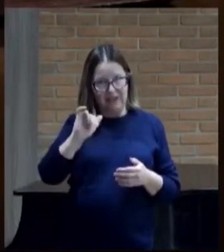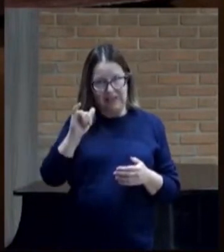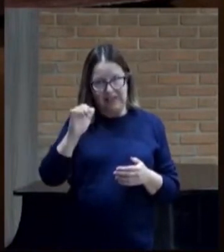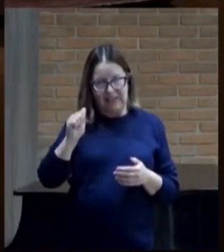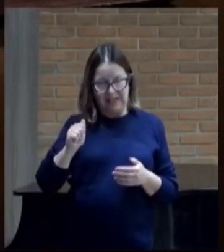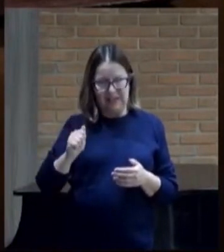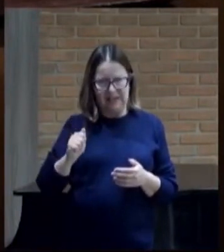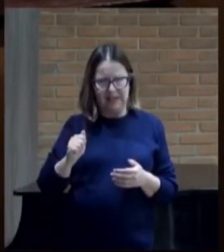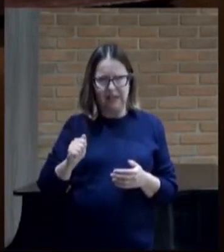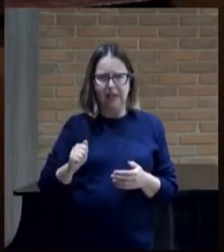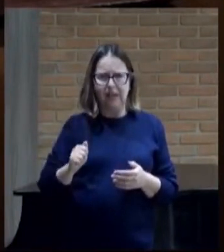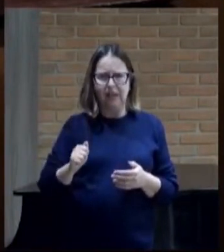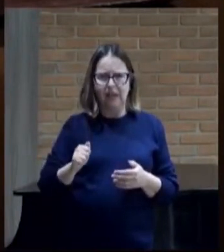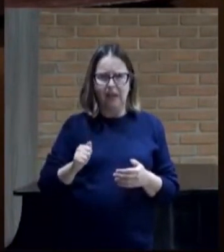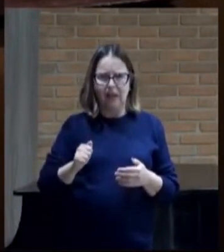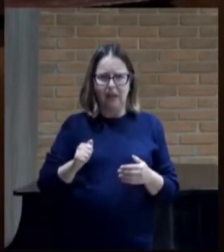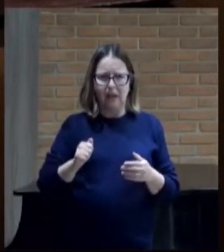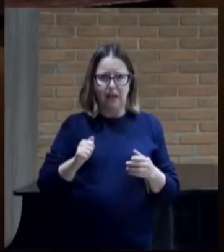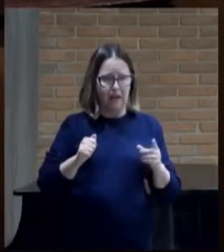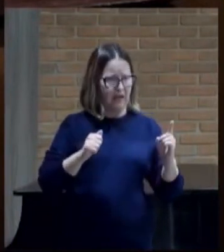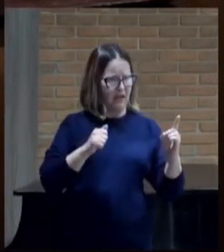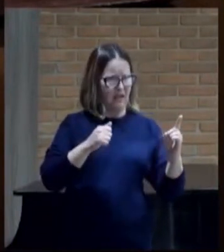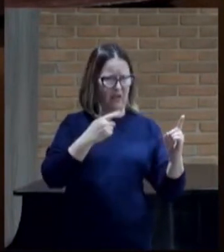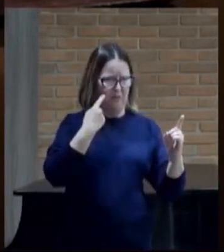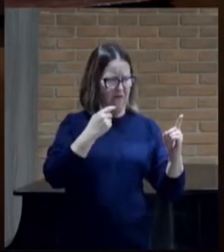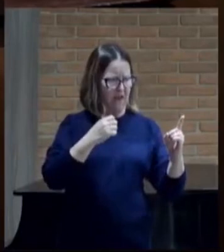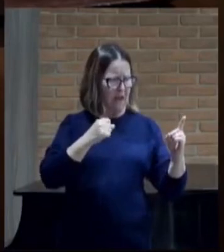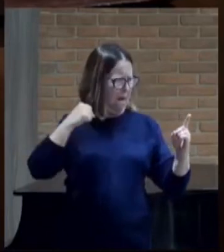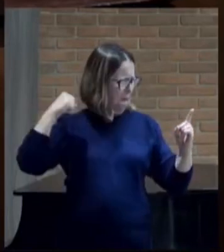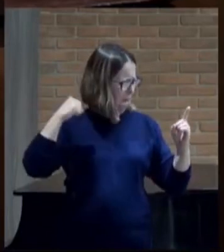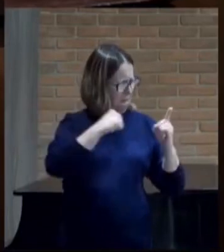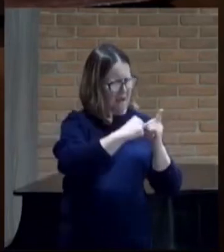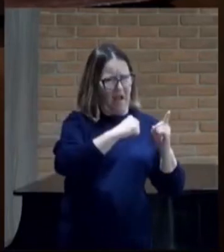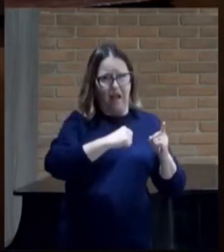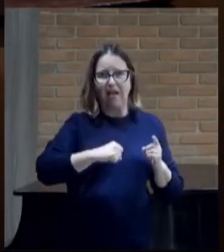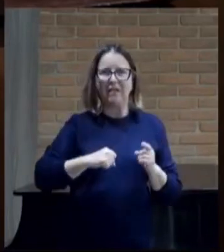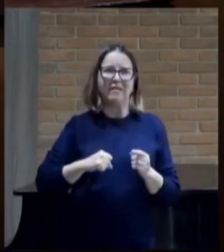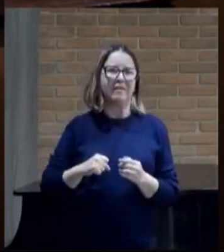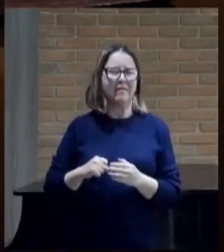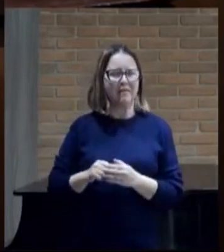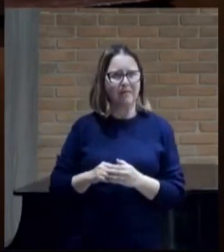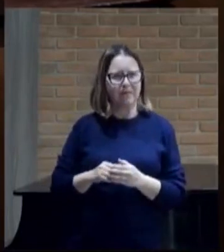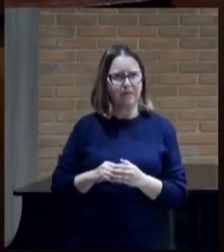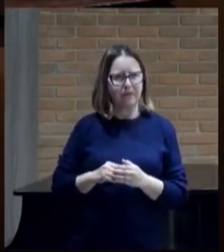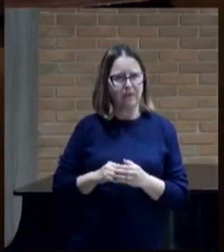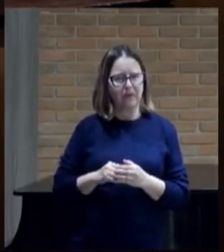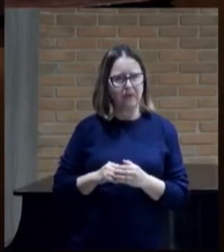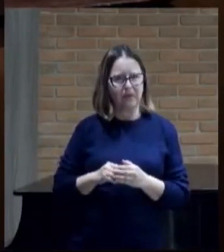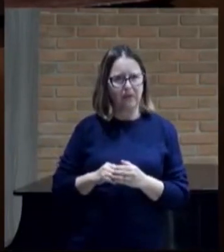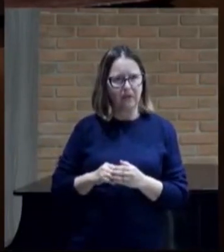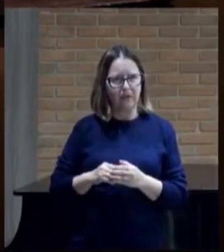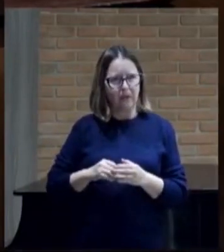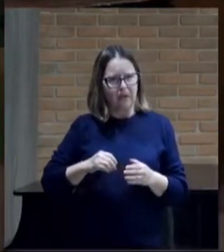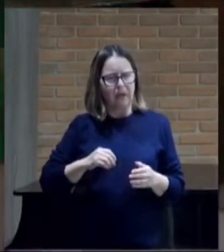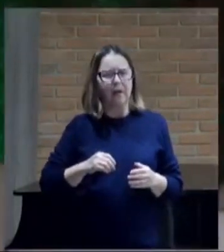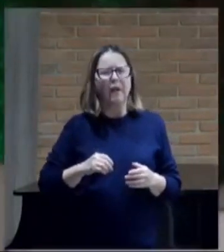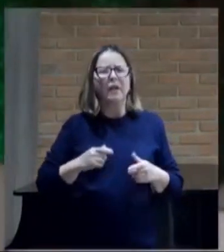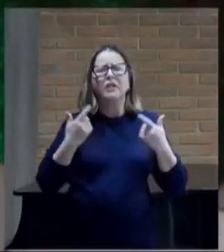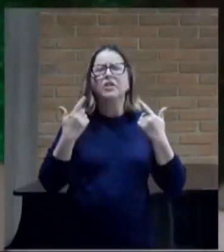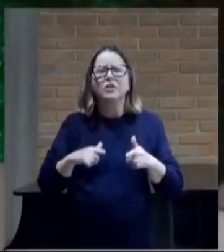Micaías e disse por onde saiu de mim o espírito do senhor para falar a ti ó